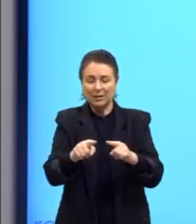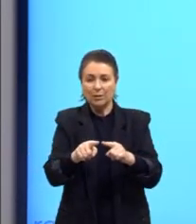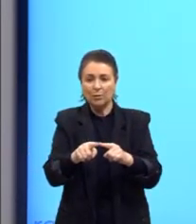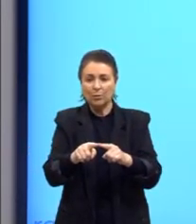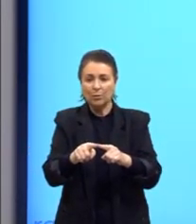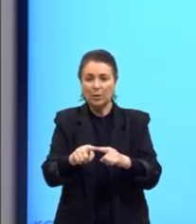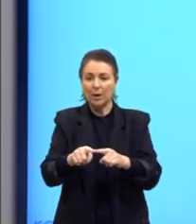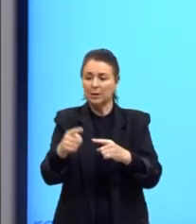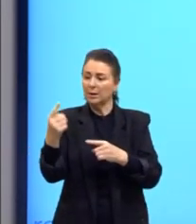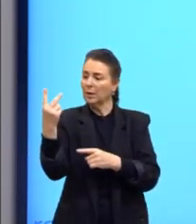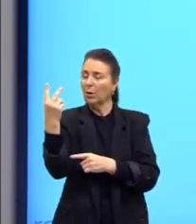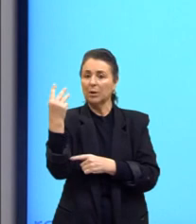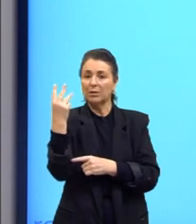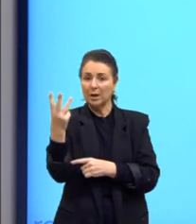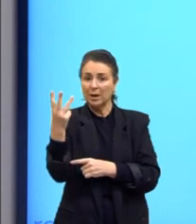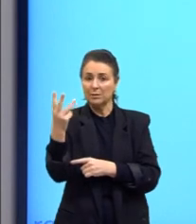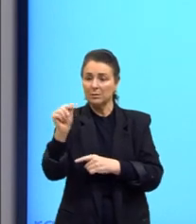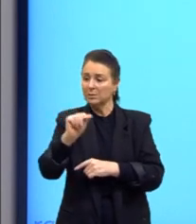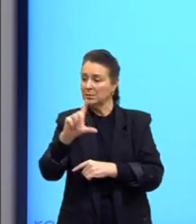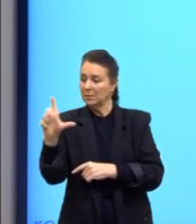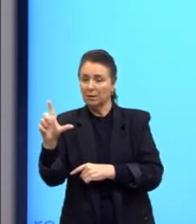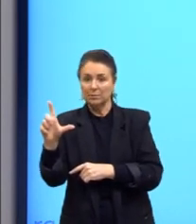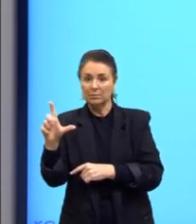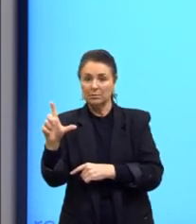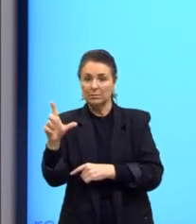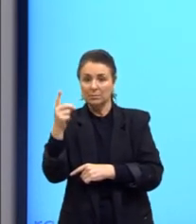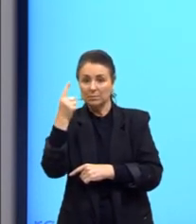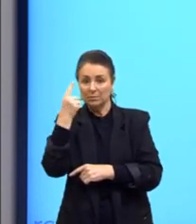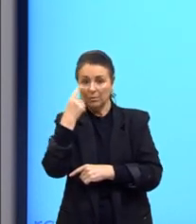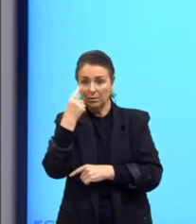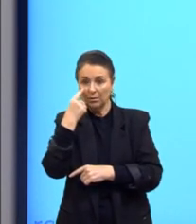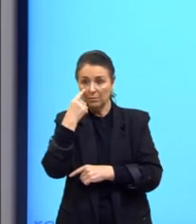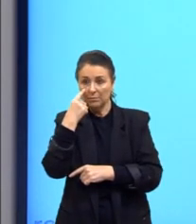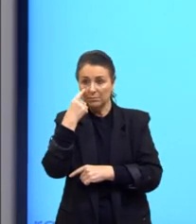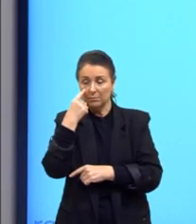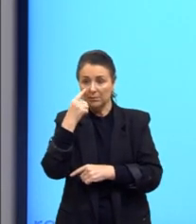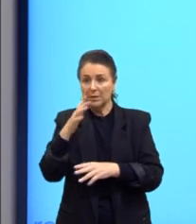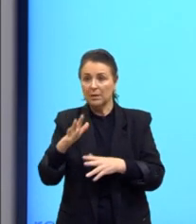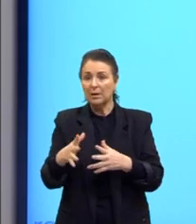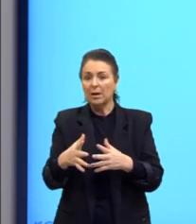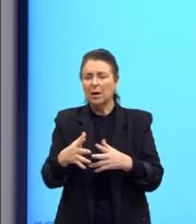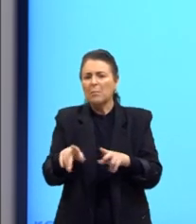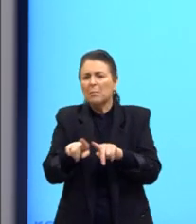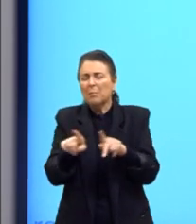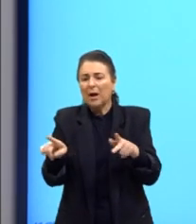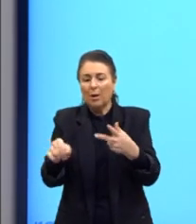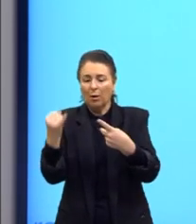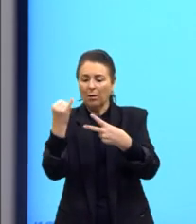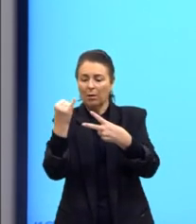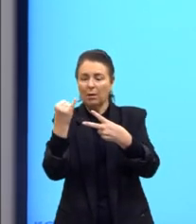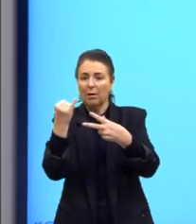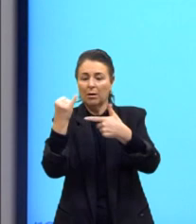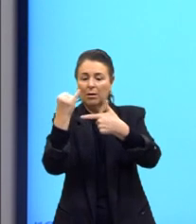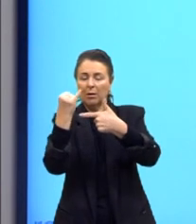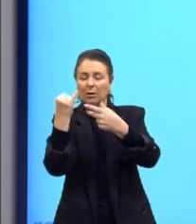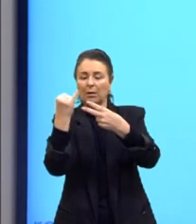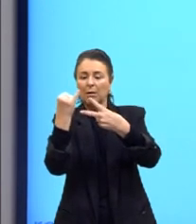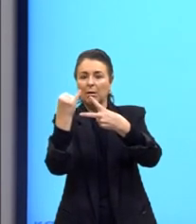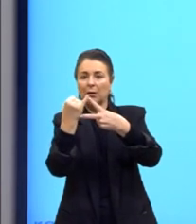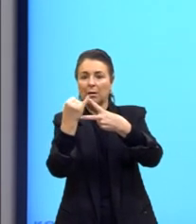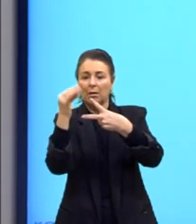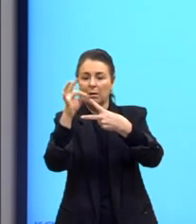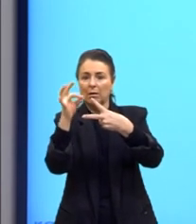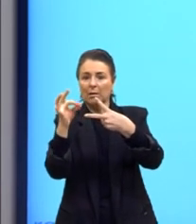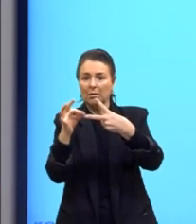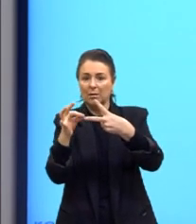triângulo tem três lados. Ok. Tranquilo. Quadrado, quatro lados. Mas não acrescenta conhecimento. E para o Kant é